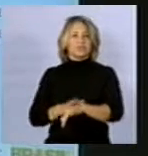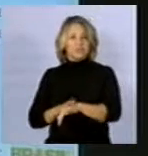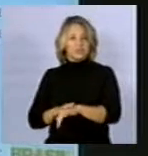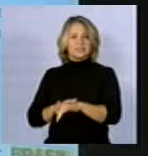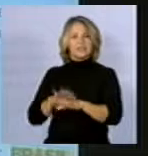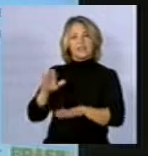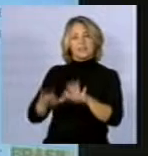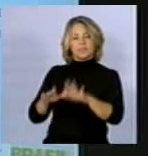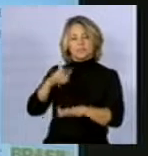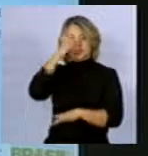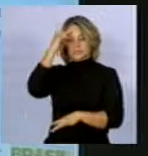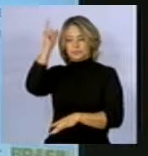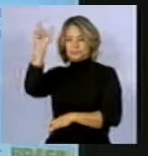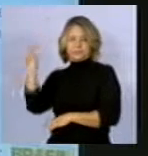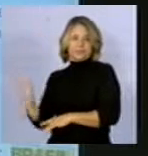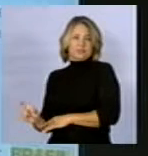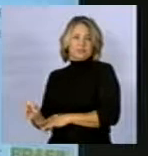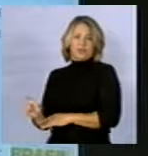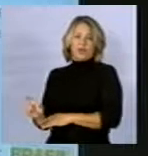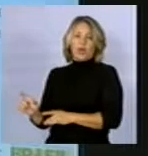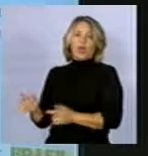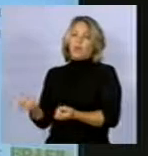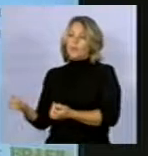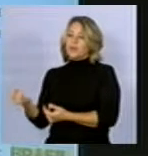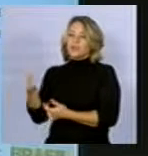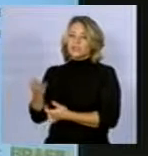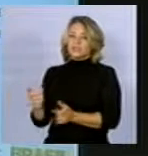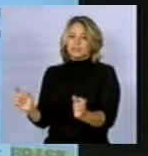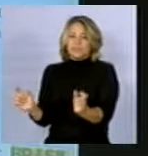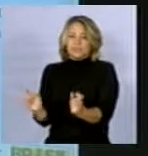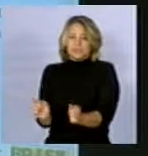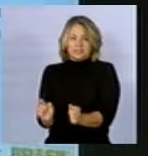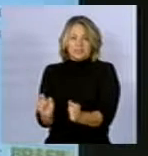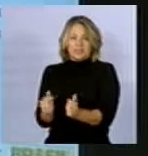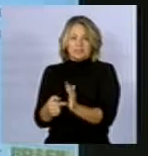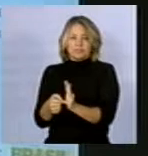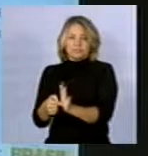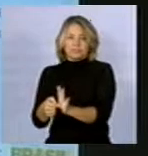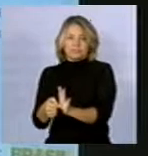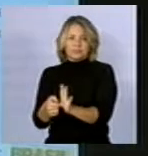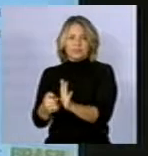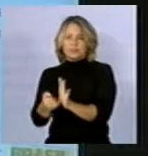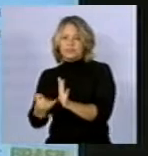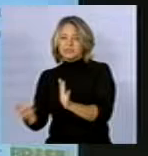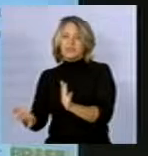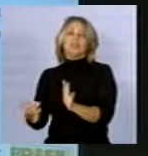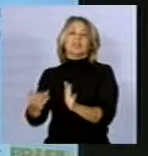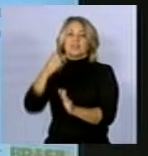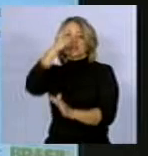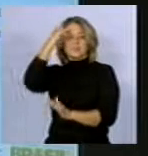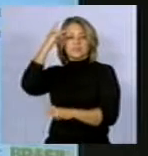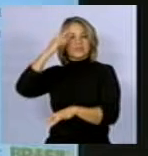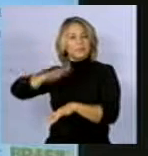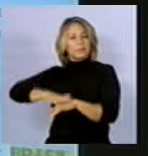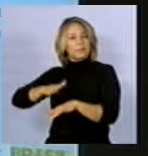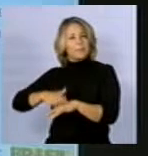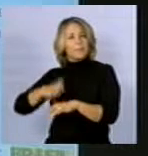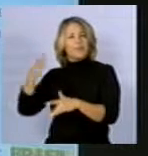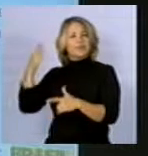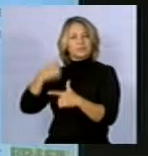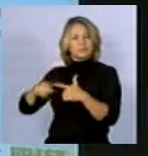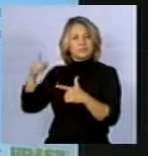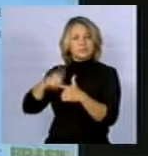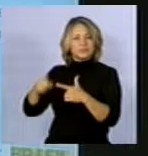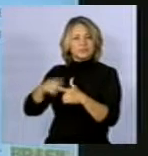das pessoas. O pequeno número de pessoas amostradas, principalmente aquelas com mais elevado nível